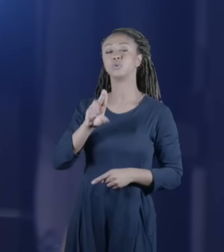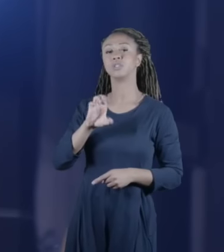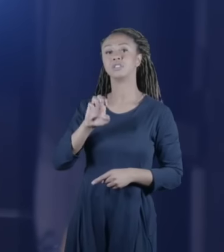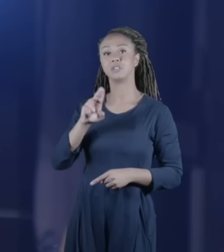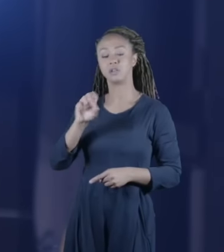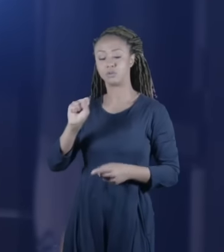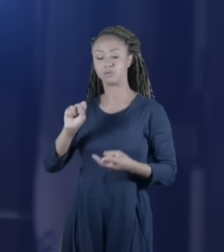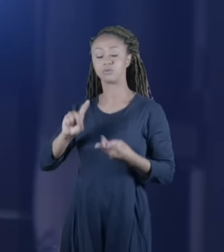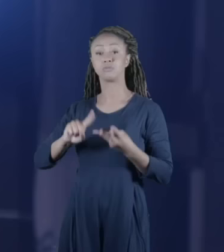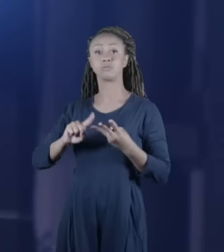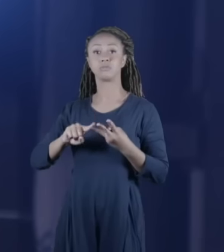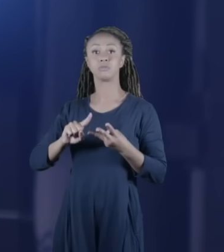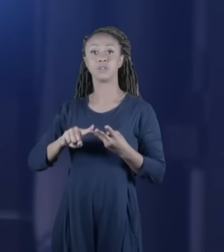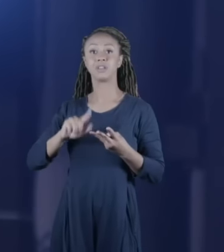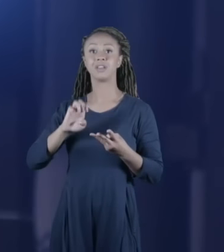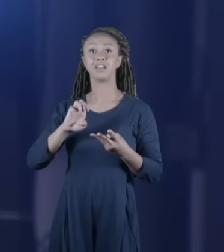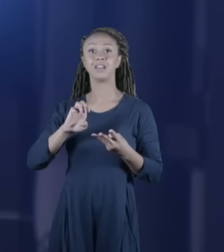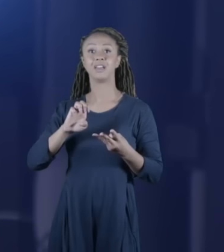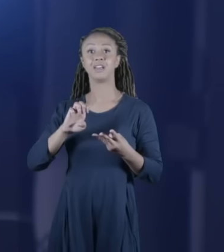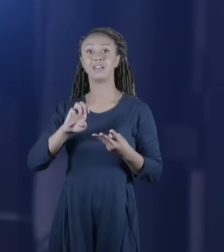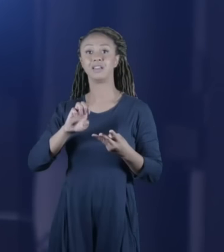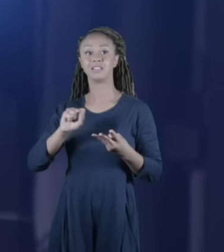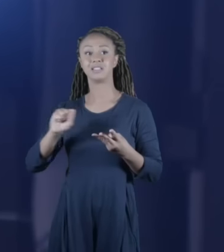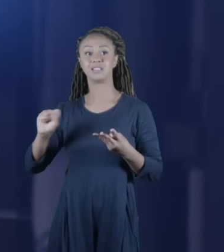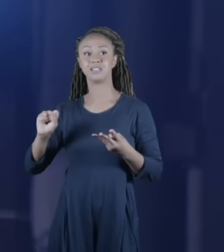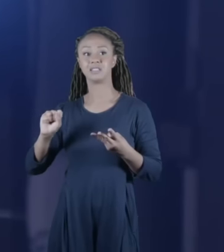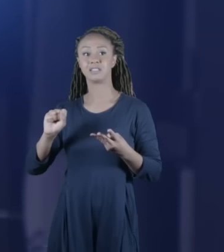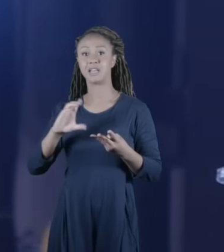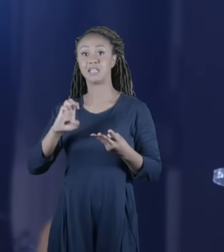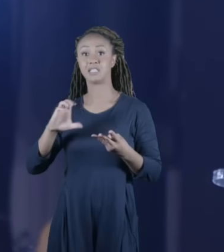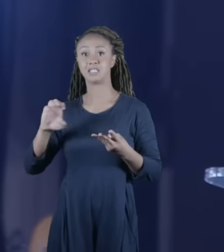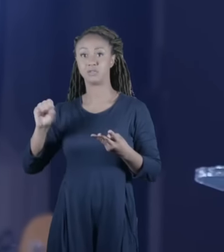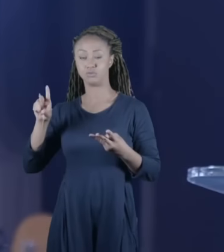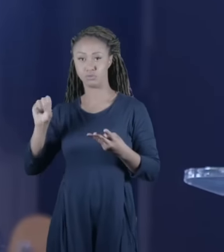os essênios e é sobre eles que a gente vai falar